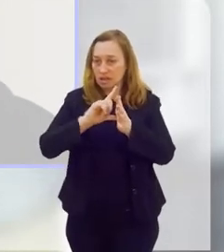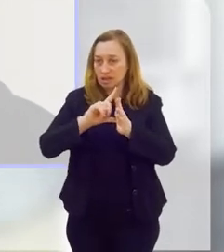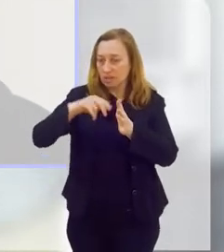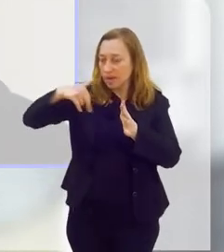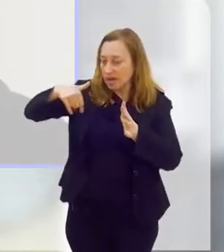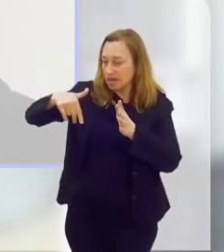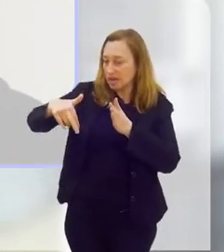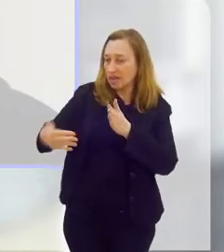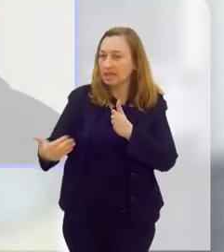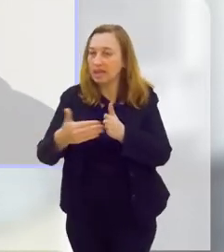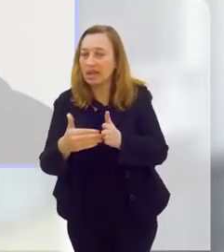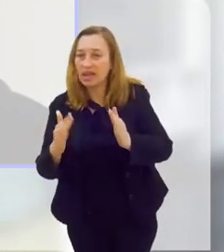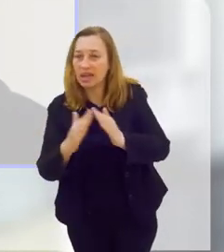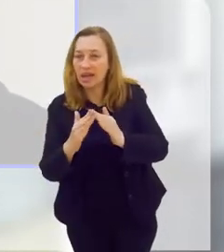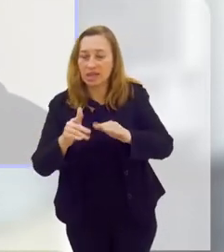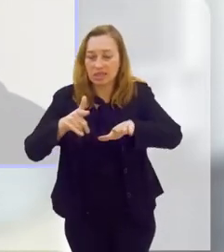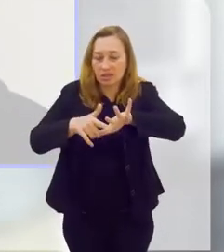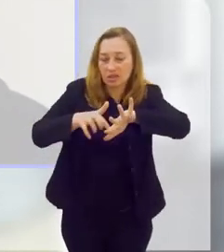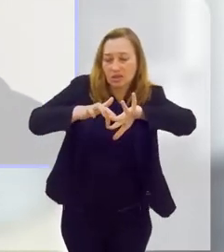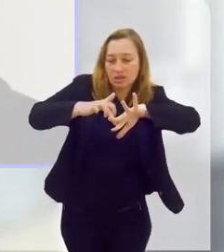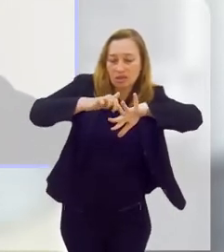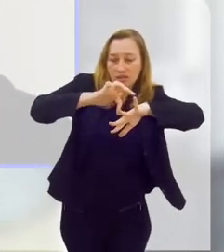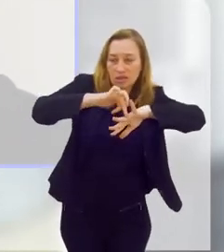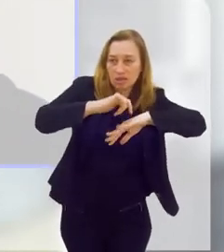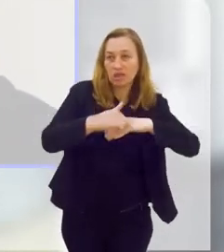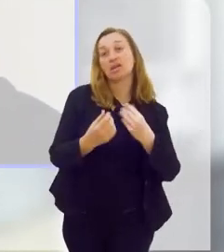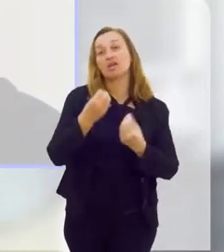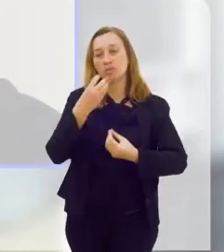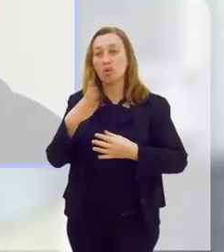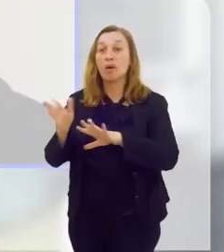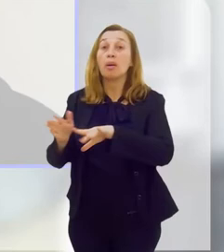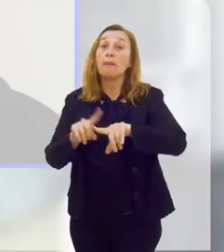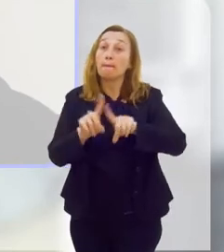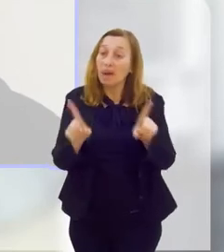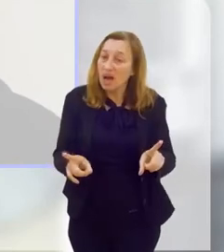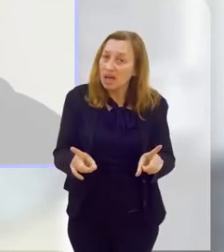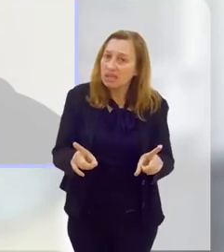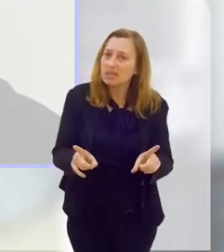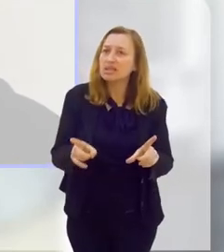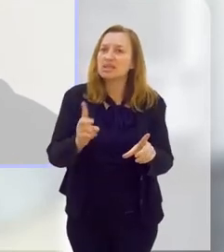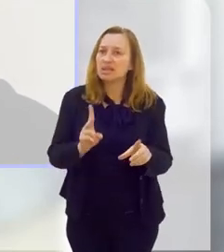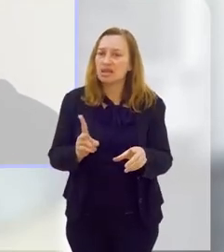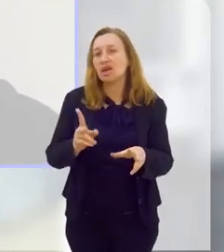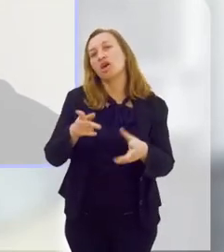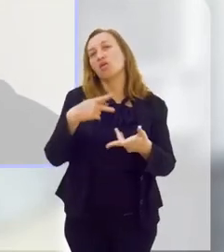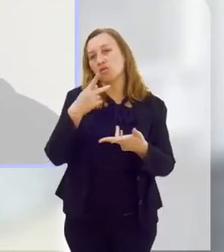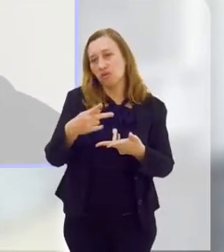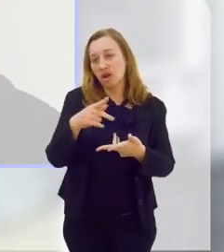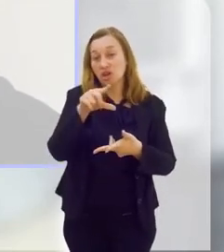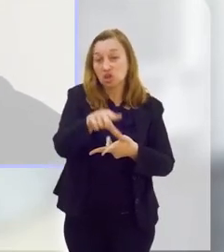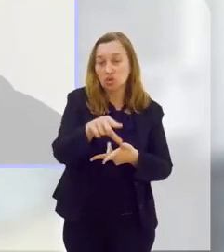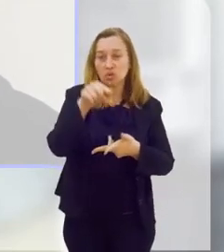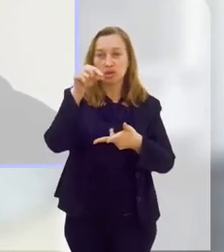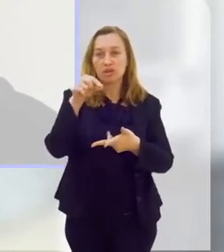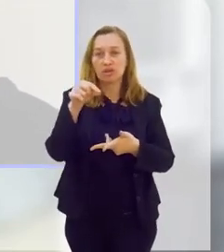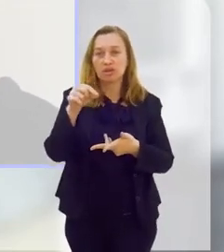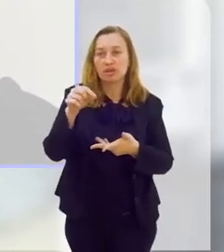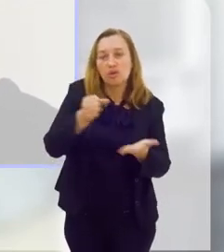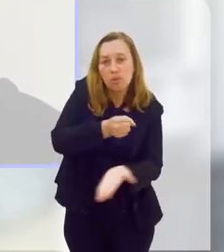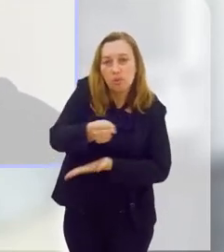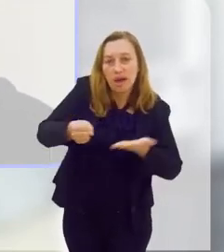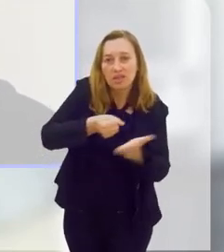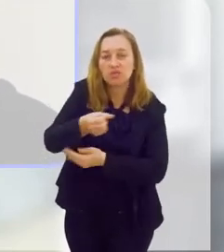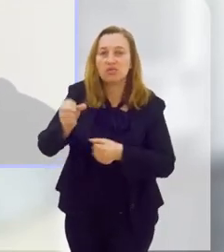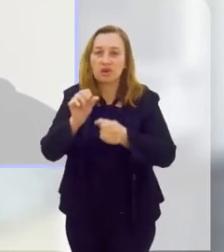escadas, tá? Mas, mesmo assim, eu indico que tire um tempinho do seu dia para fazer o